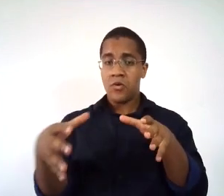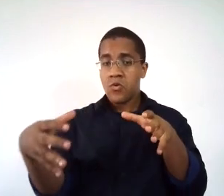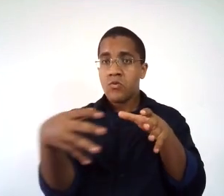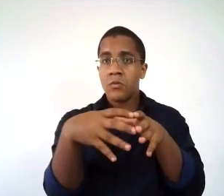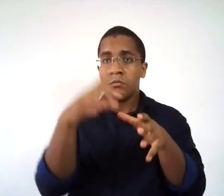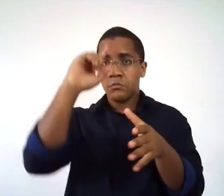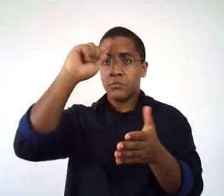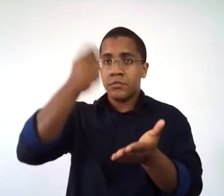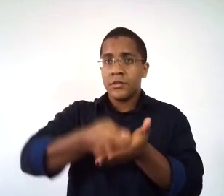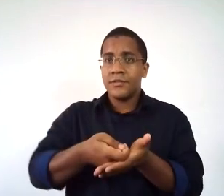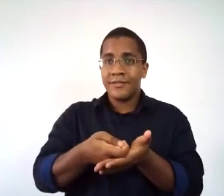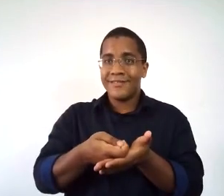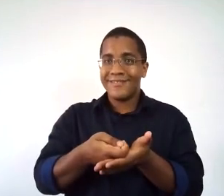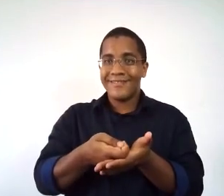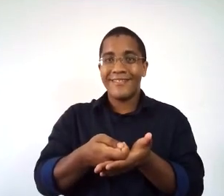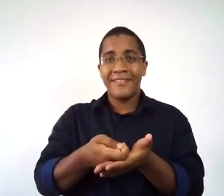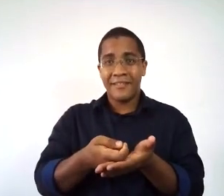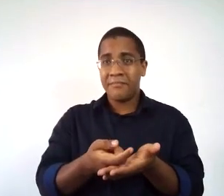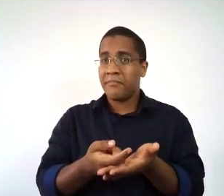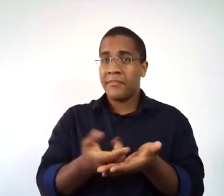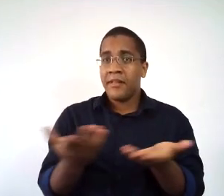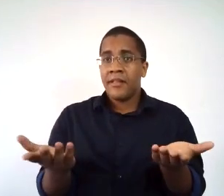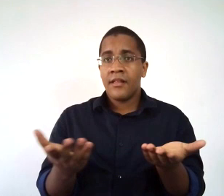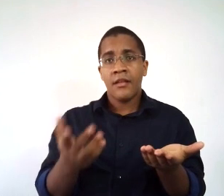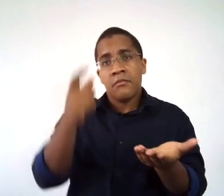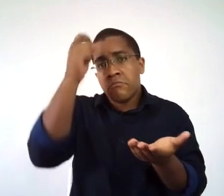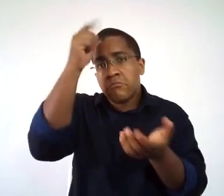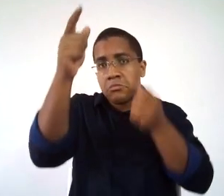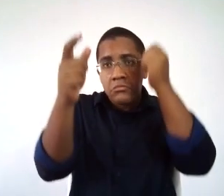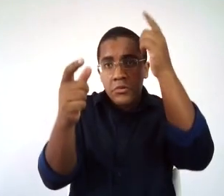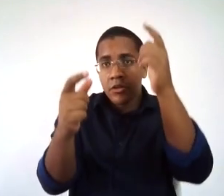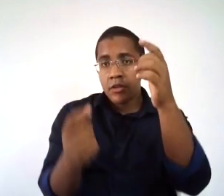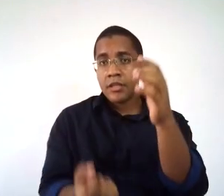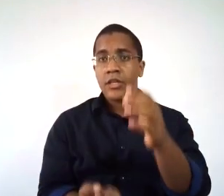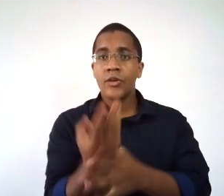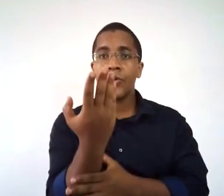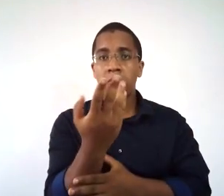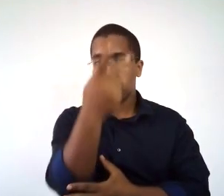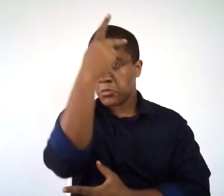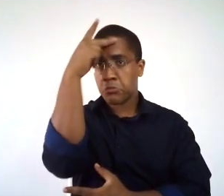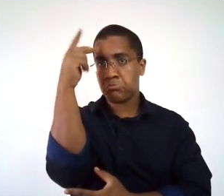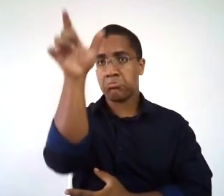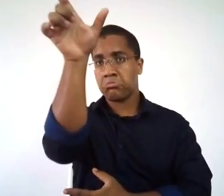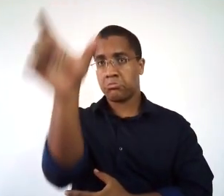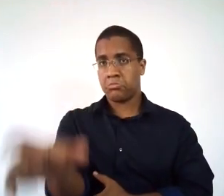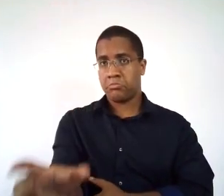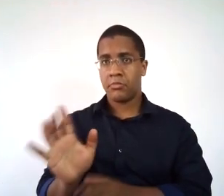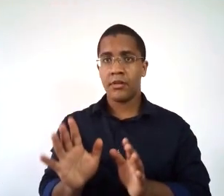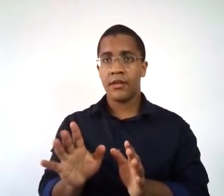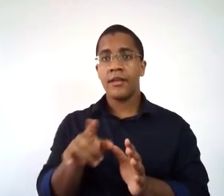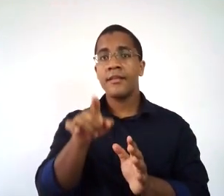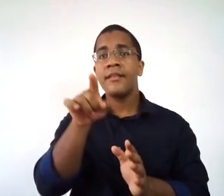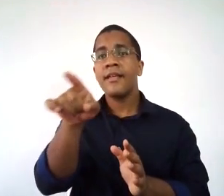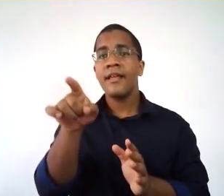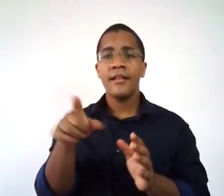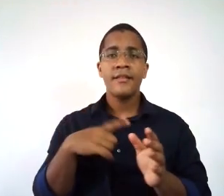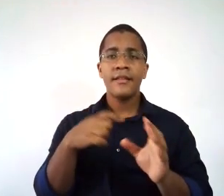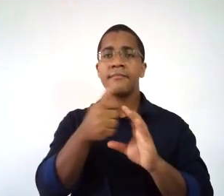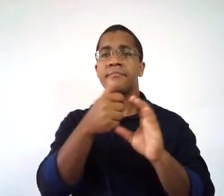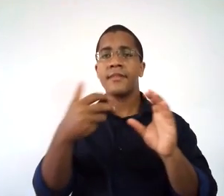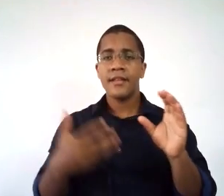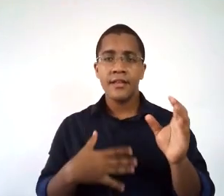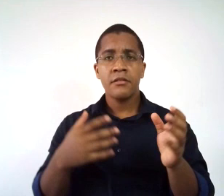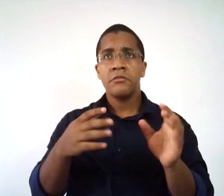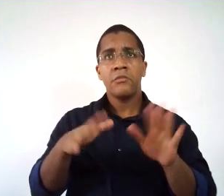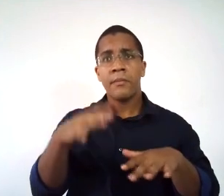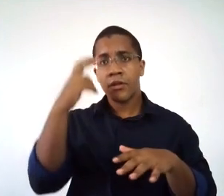está participando. Então, ele é quem vai decidir. É uma invenção do homem, ou seja, possui na sua formação